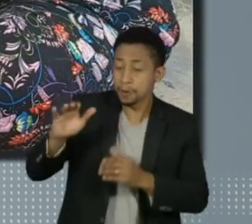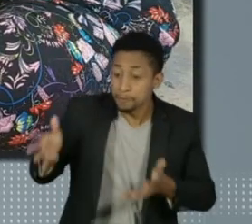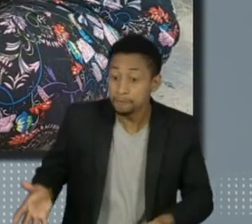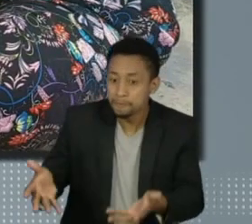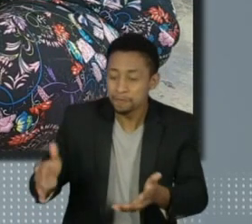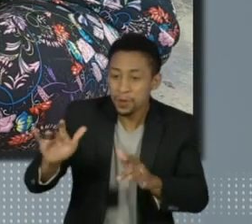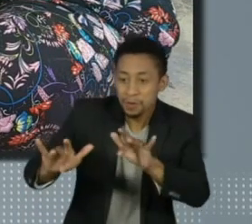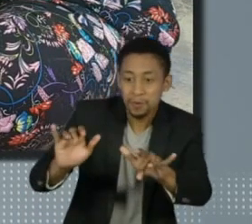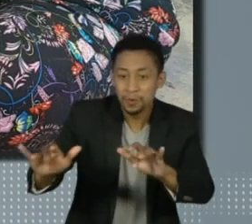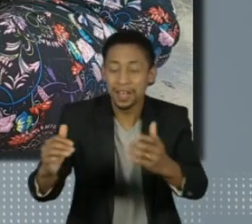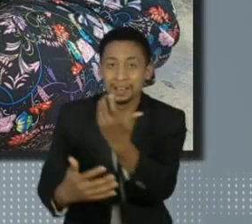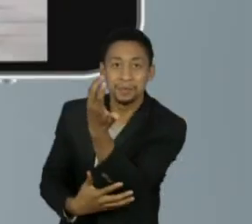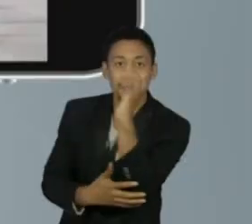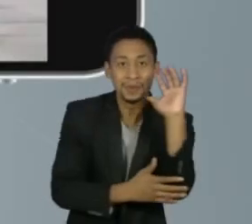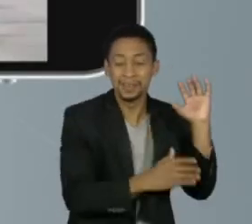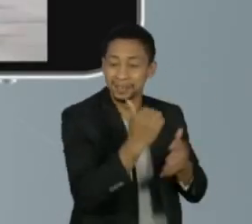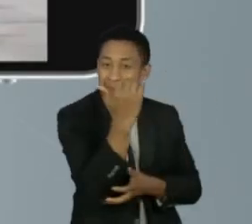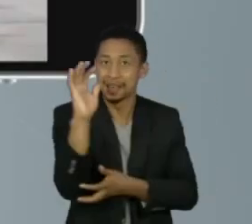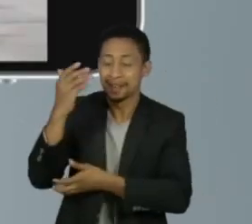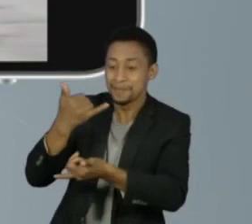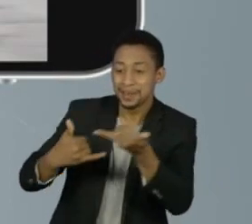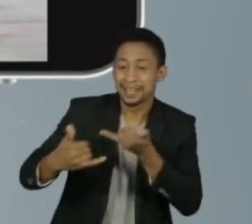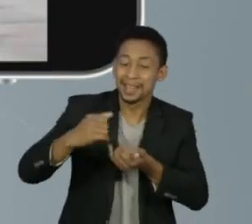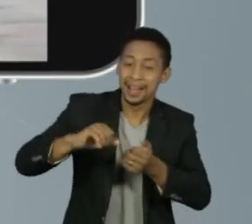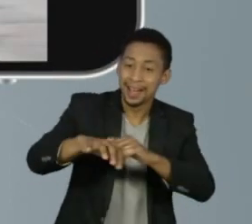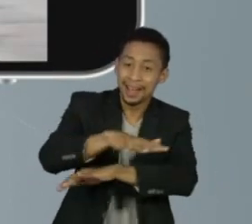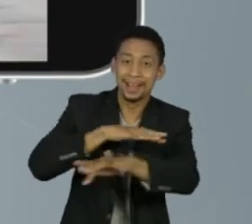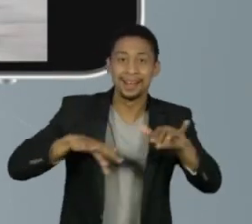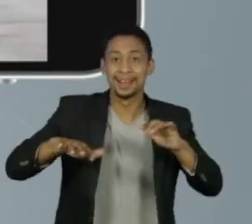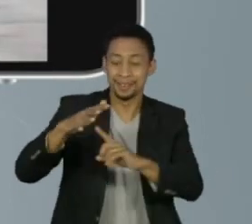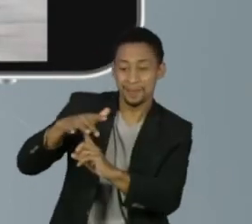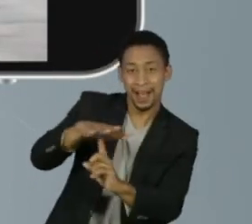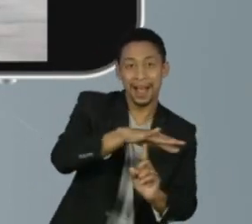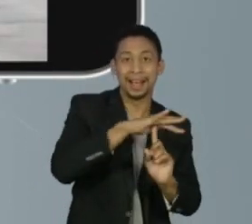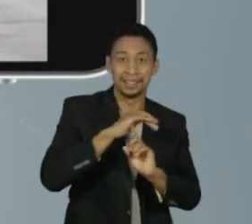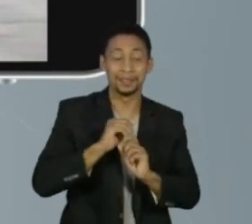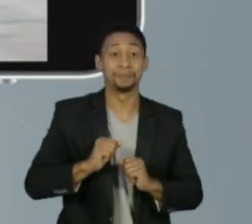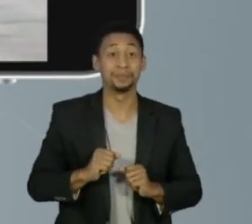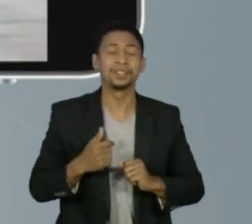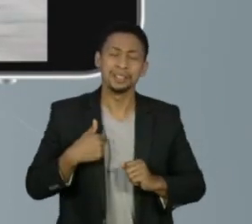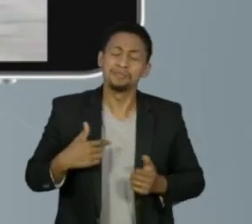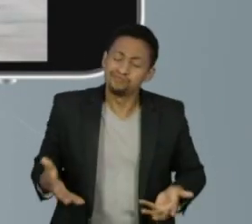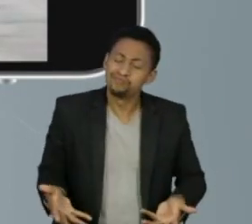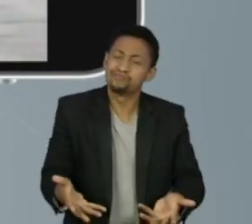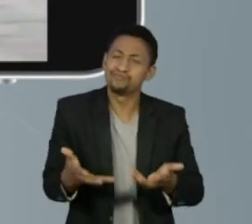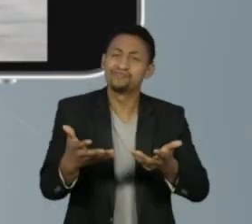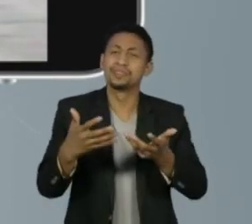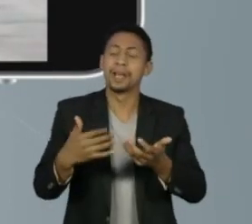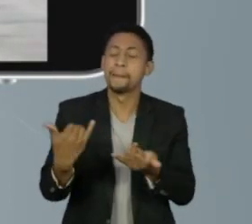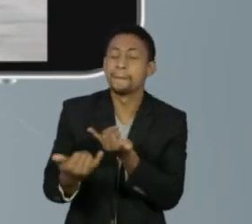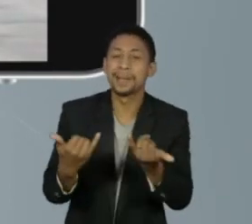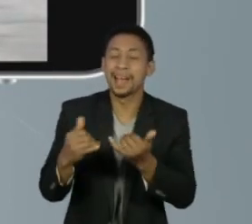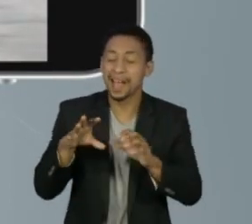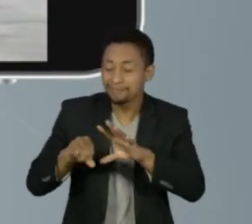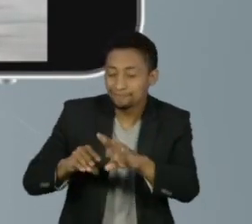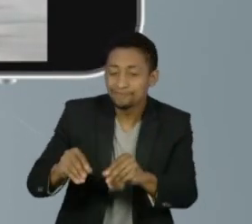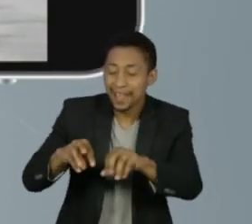e brincar em áreas livres. Pegava florzinha do chão, a gente sempre validou esse